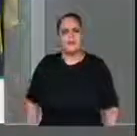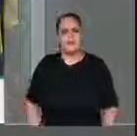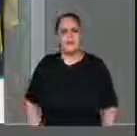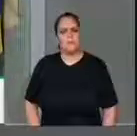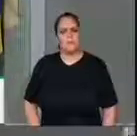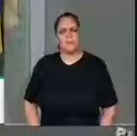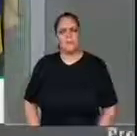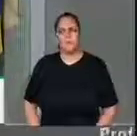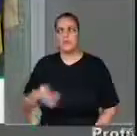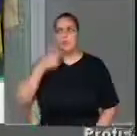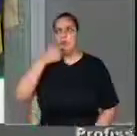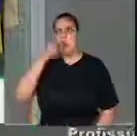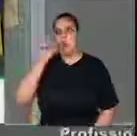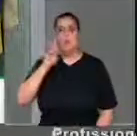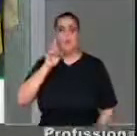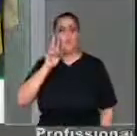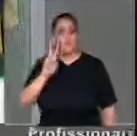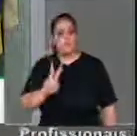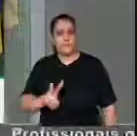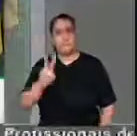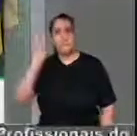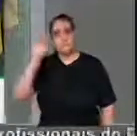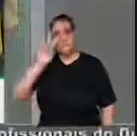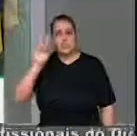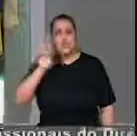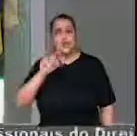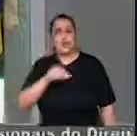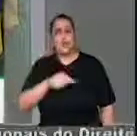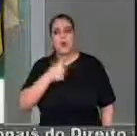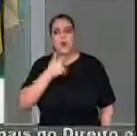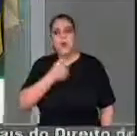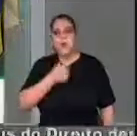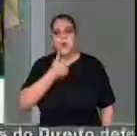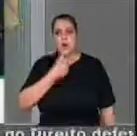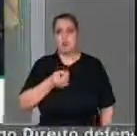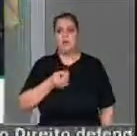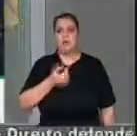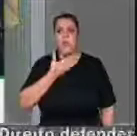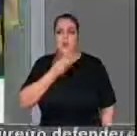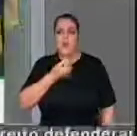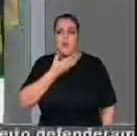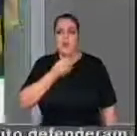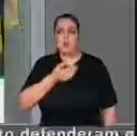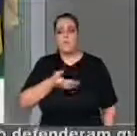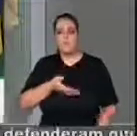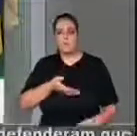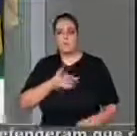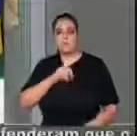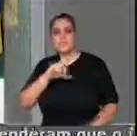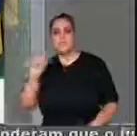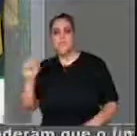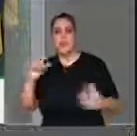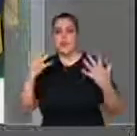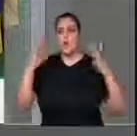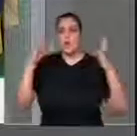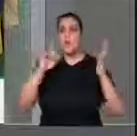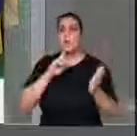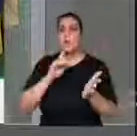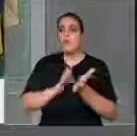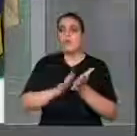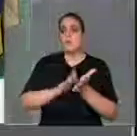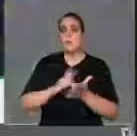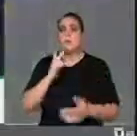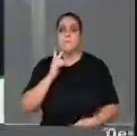cidadão, pai de família, que foi comemorar o aniversário do pai e, ao chegar em casa, foi